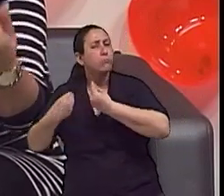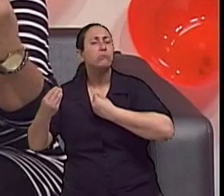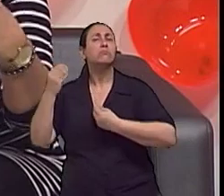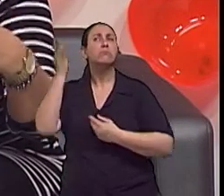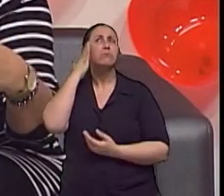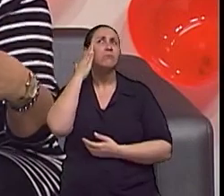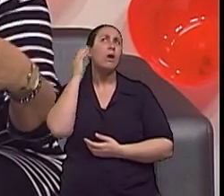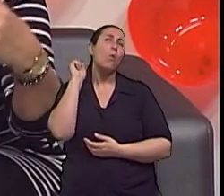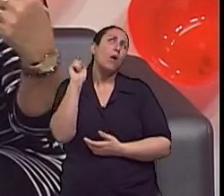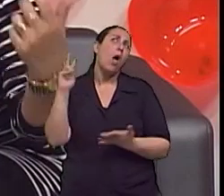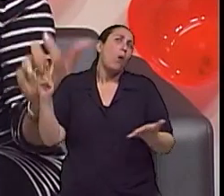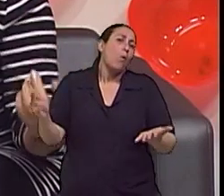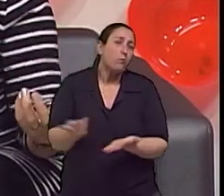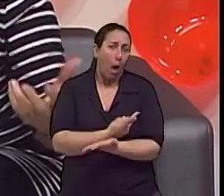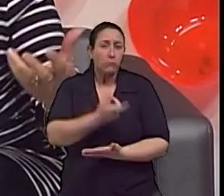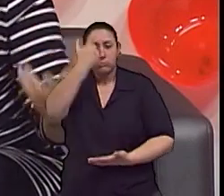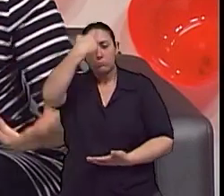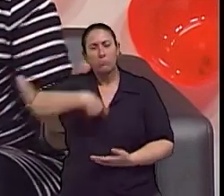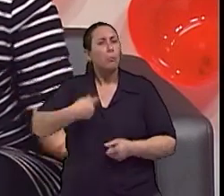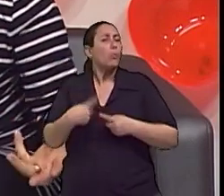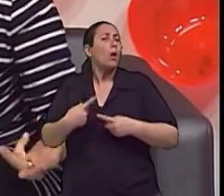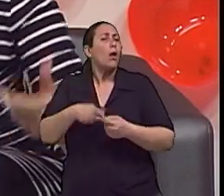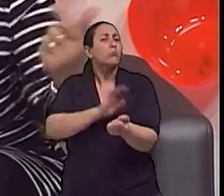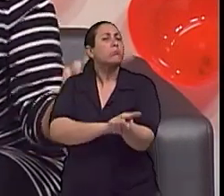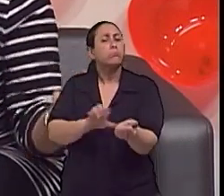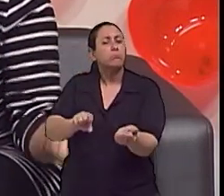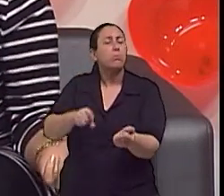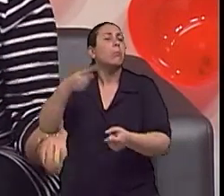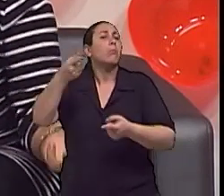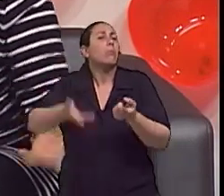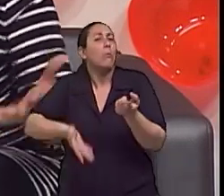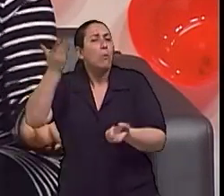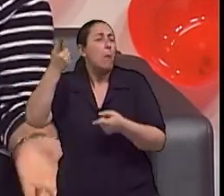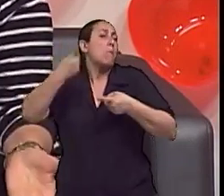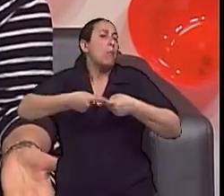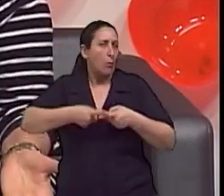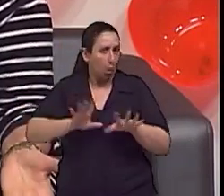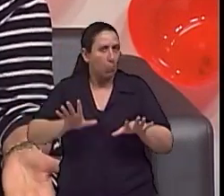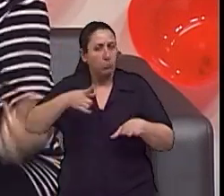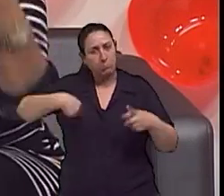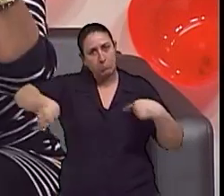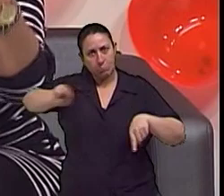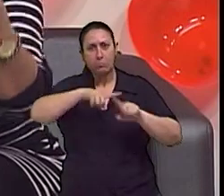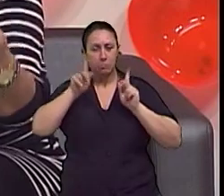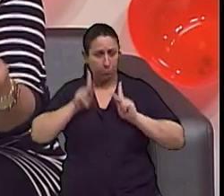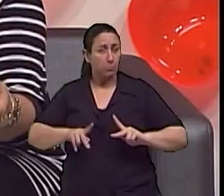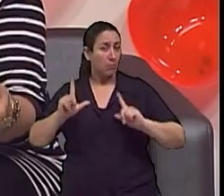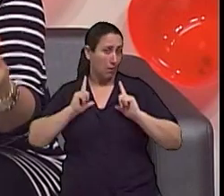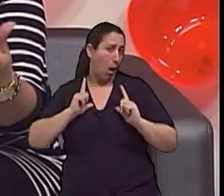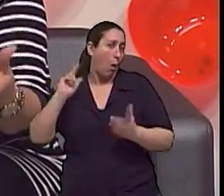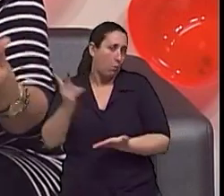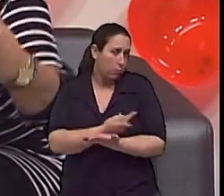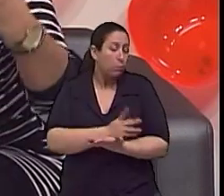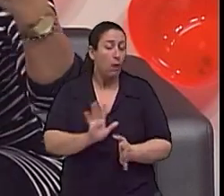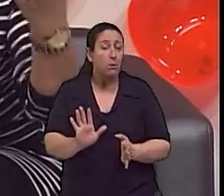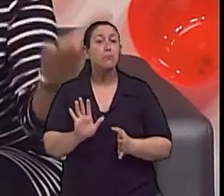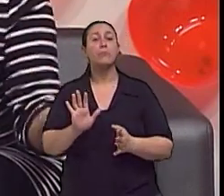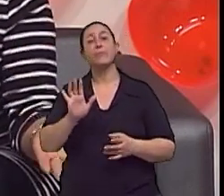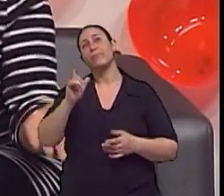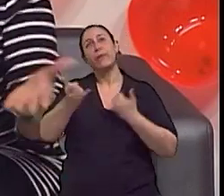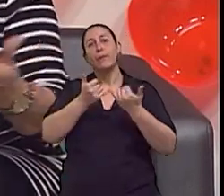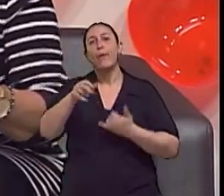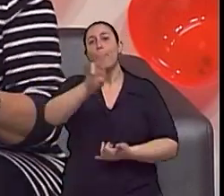podem nos levar a termos propensão a uma pressão alta, a uma hipertensão, como o uso do álcool,